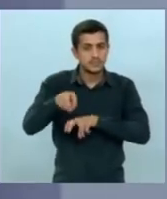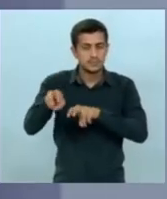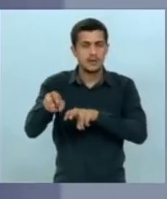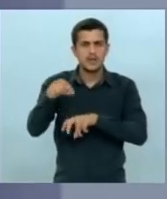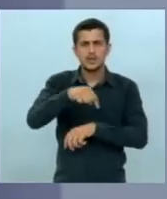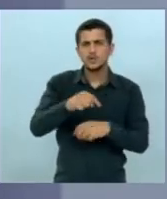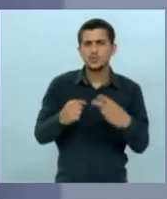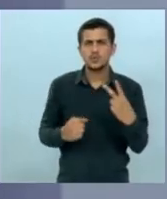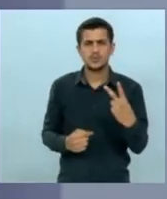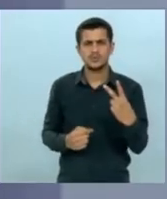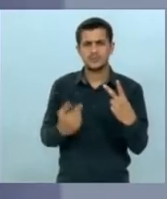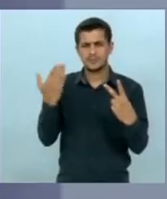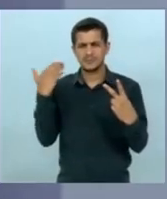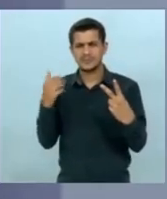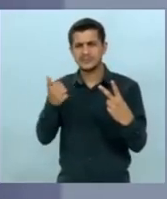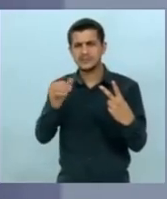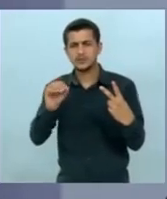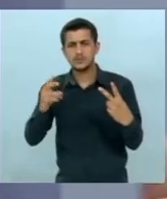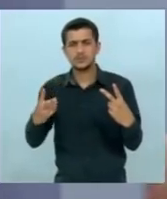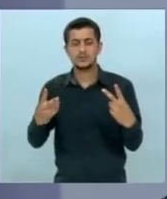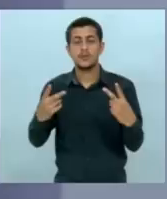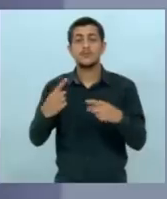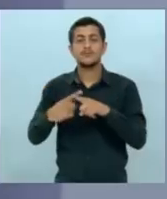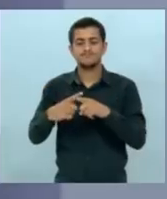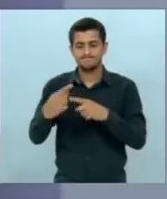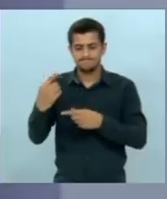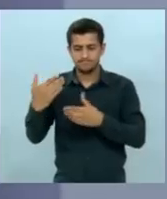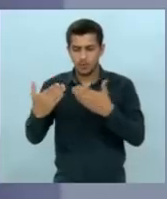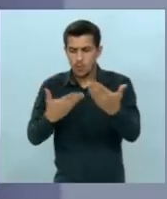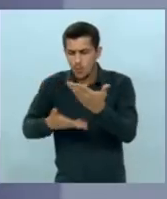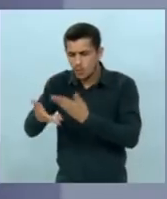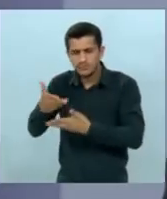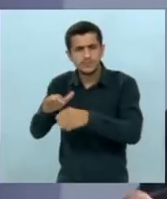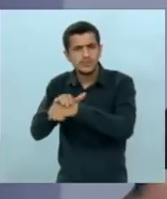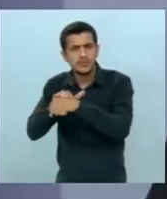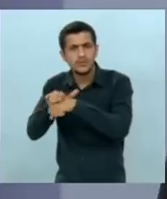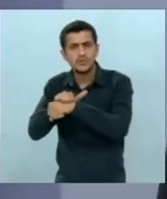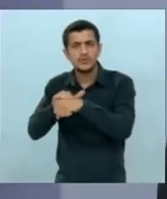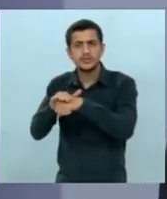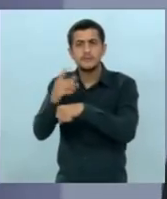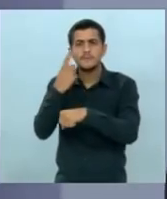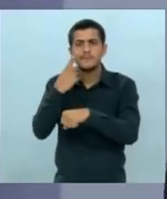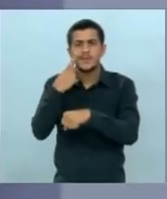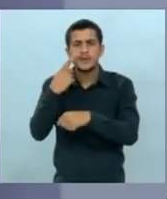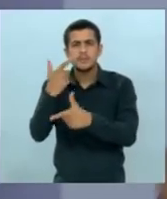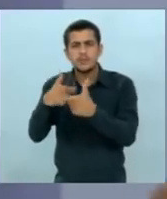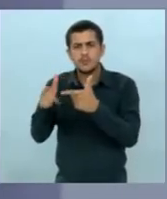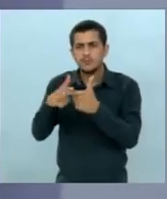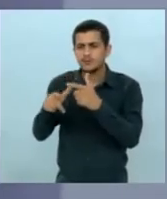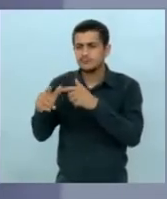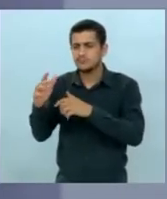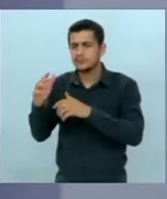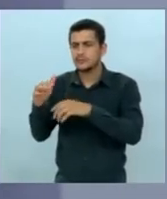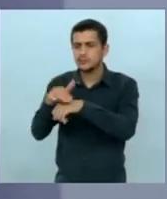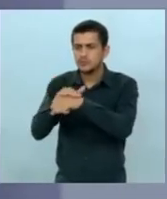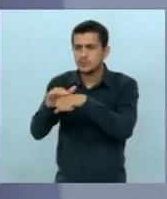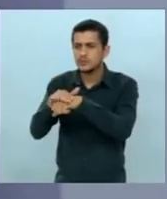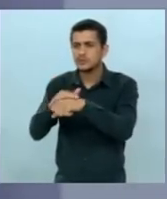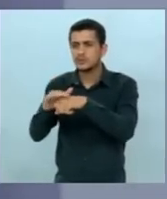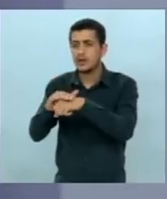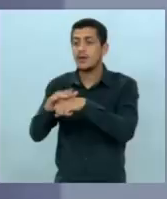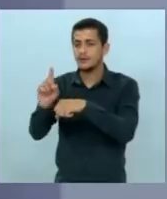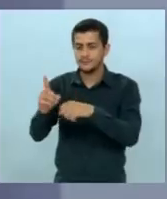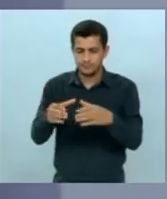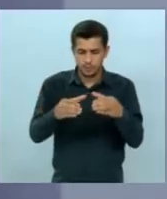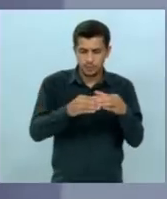dialogamos com as comunidades, conversamos com os dois lados, procuramos distensionar e, criando a subsecretaria e o